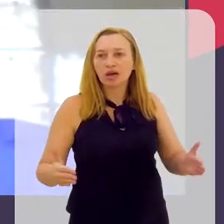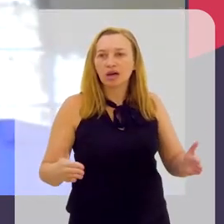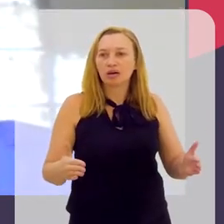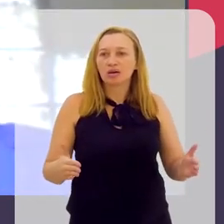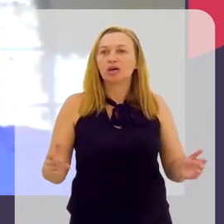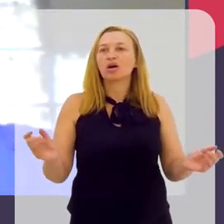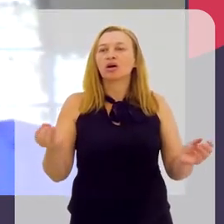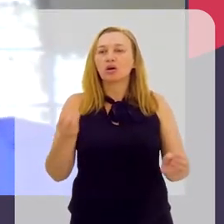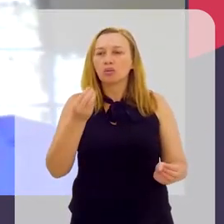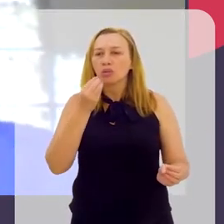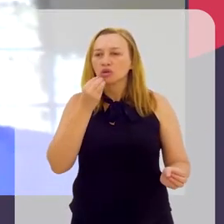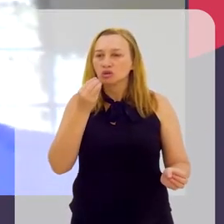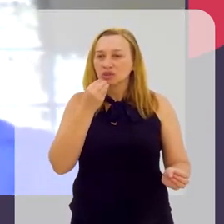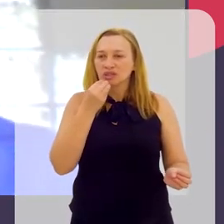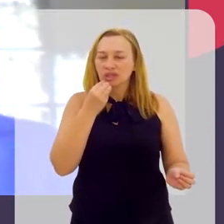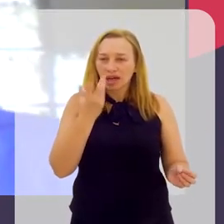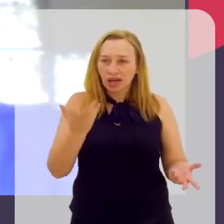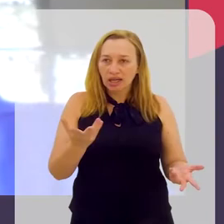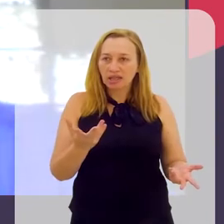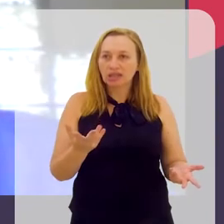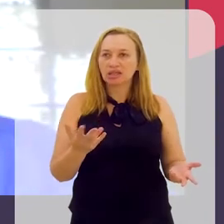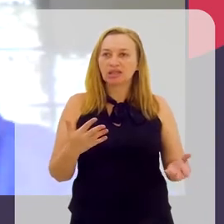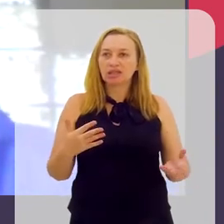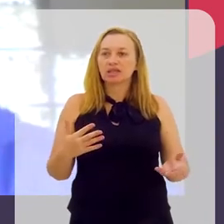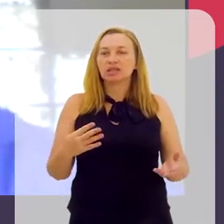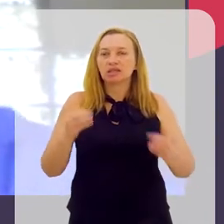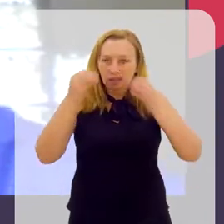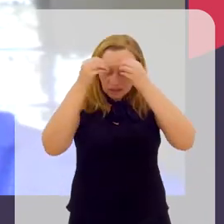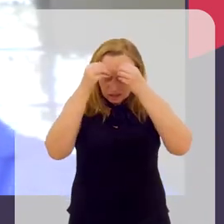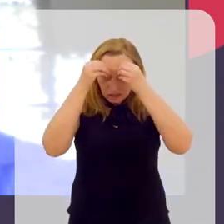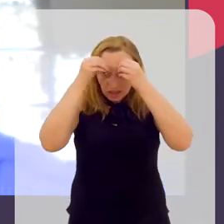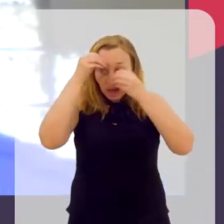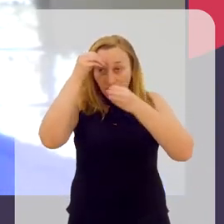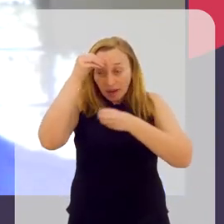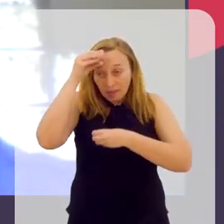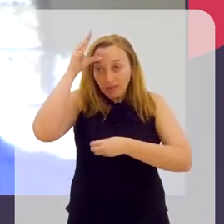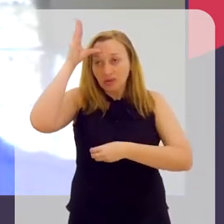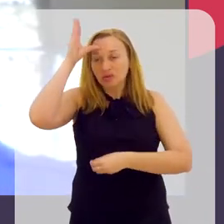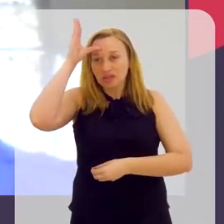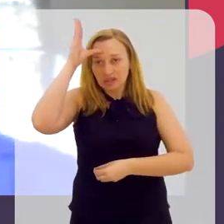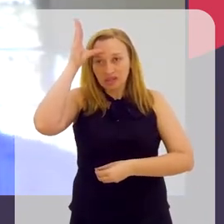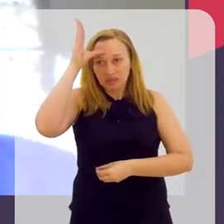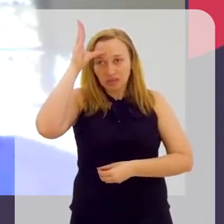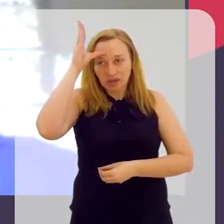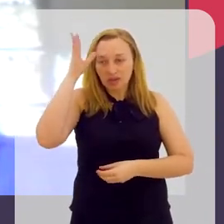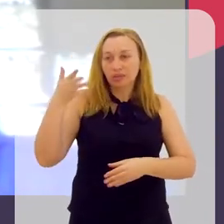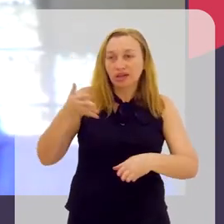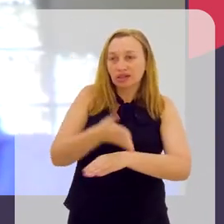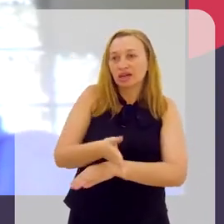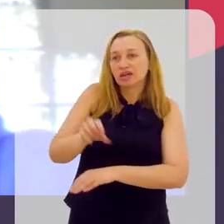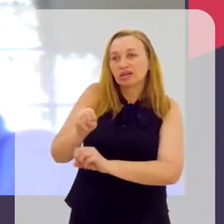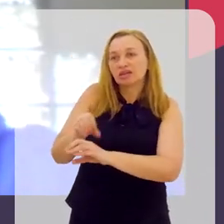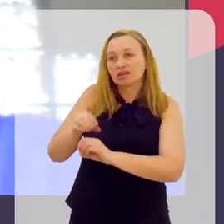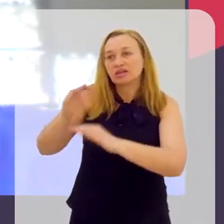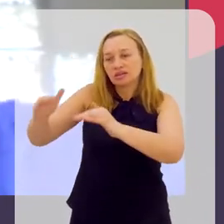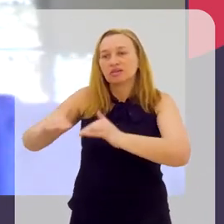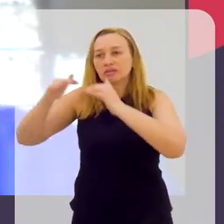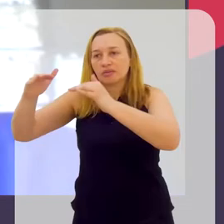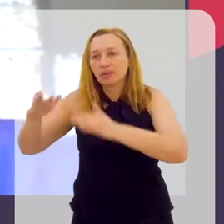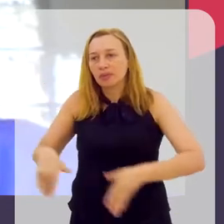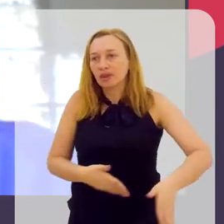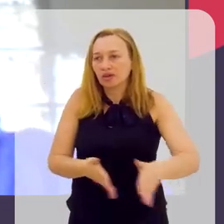a perspectiva na cabecinha deles de ingressarem no nível superior e, ingressando no nível superior,